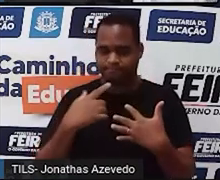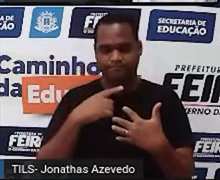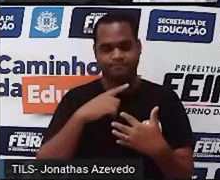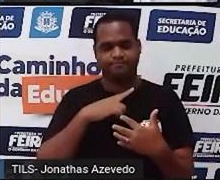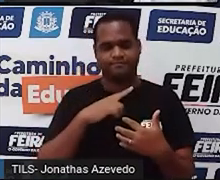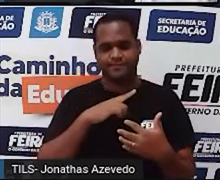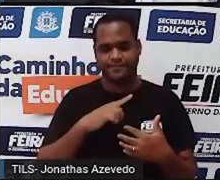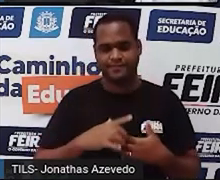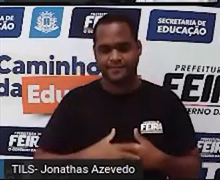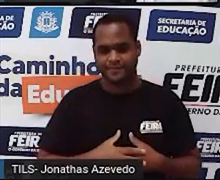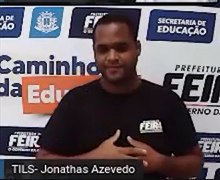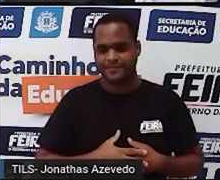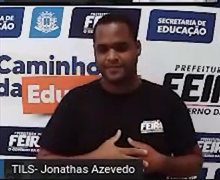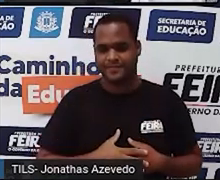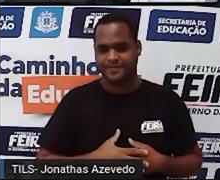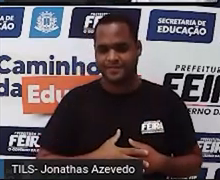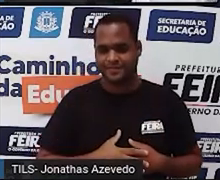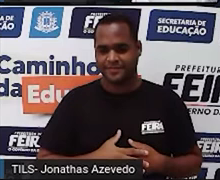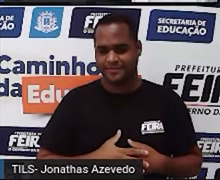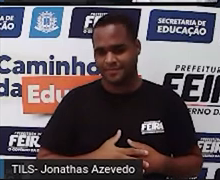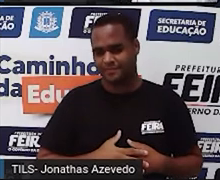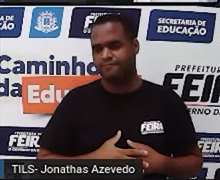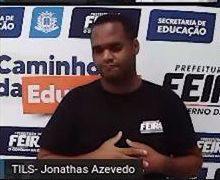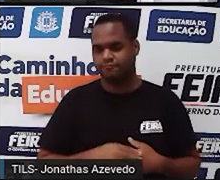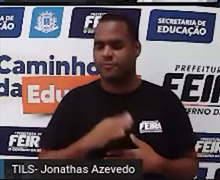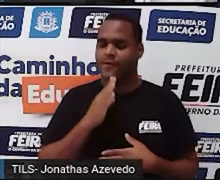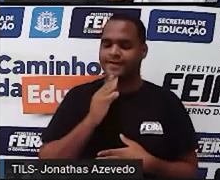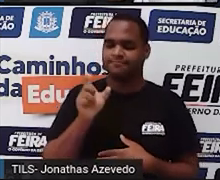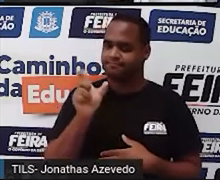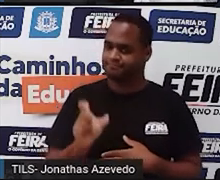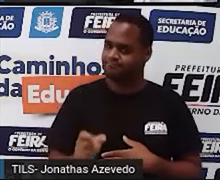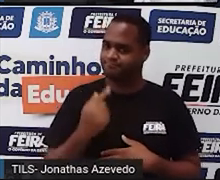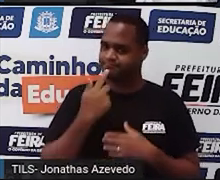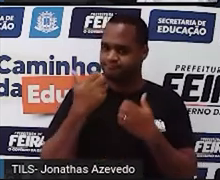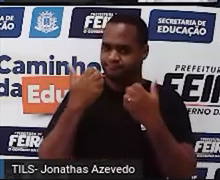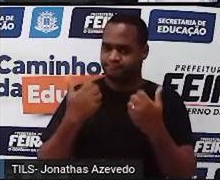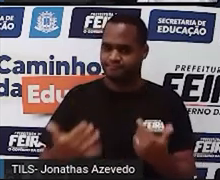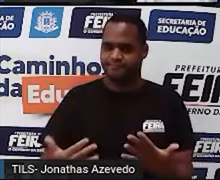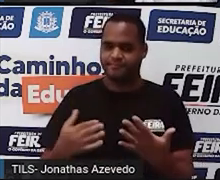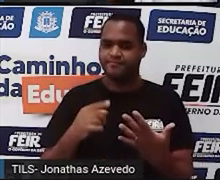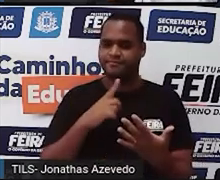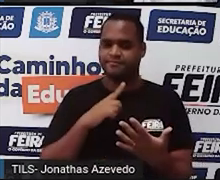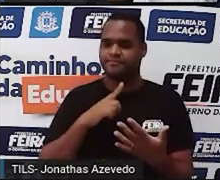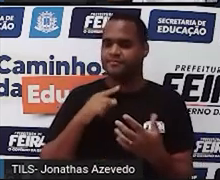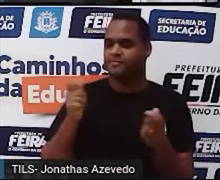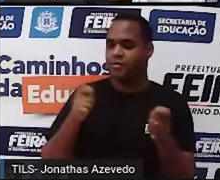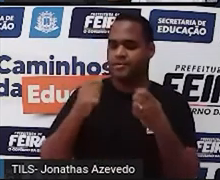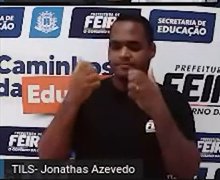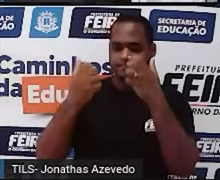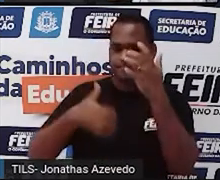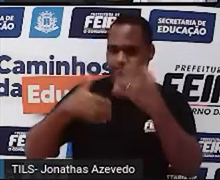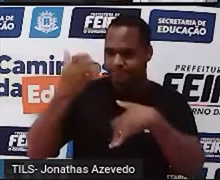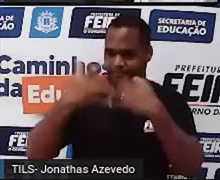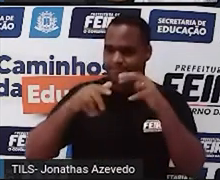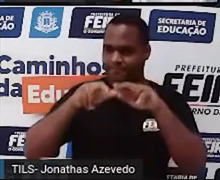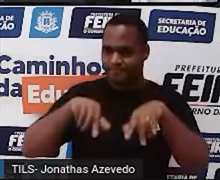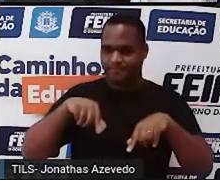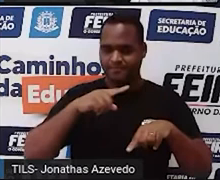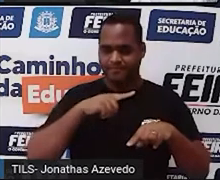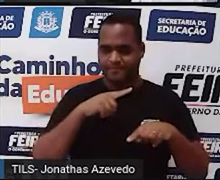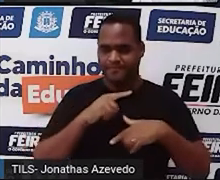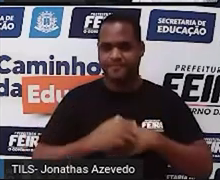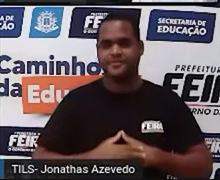consegue conhecer dele, o pouco que a gente conhece dele, né? Tem essa grande contribuição dele para a matemática, né?